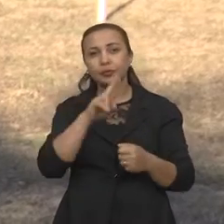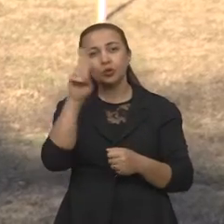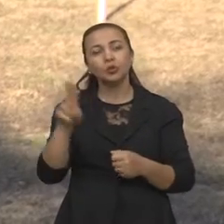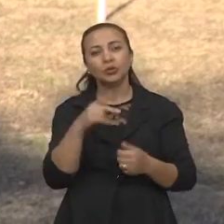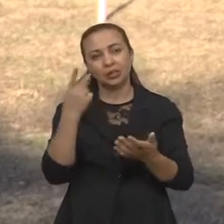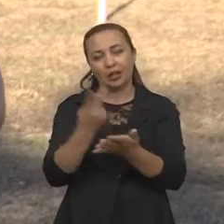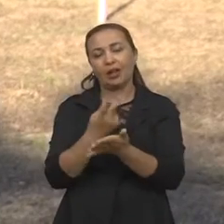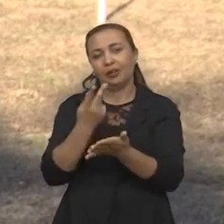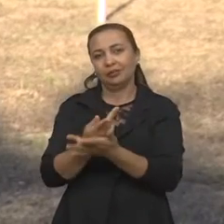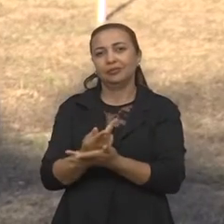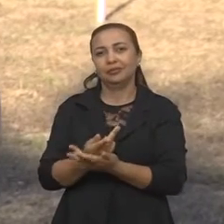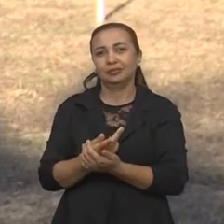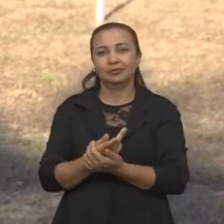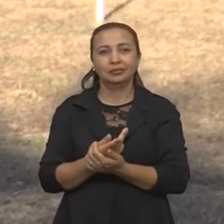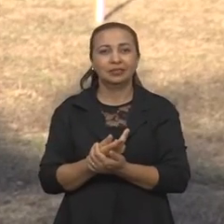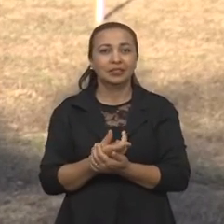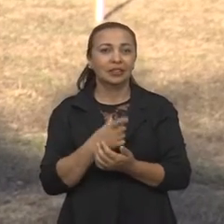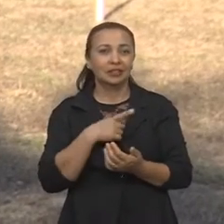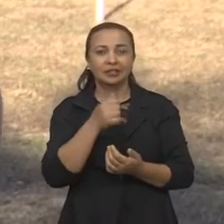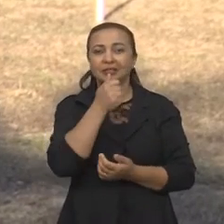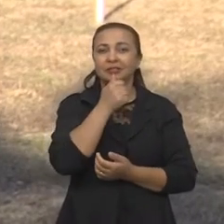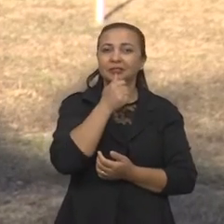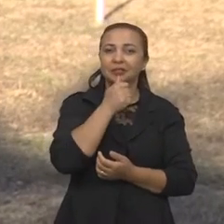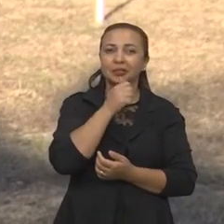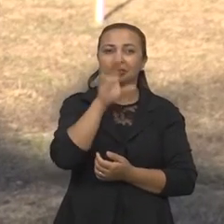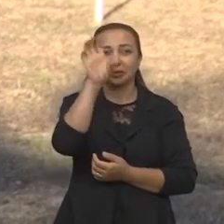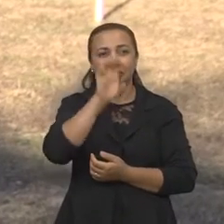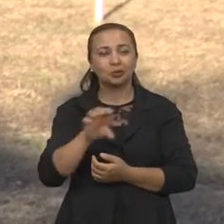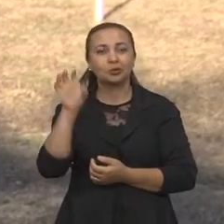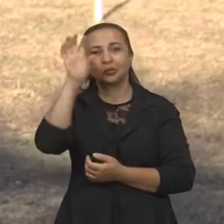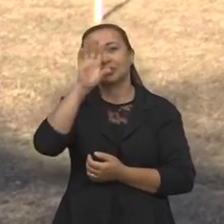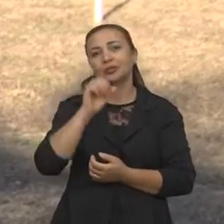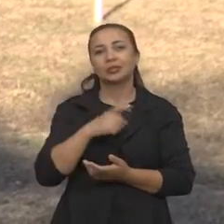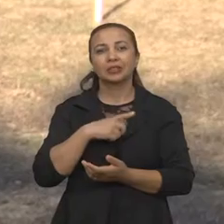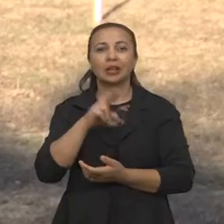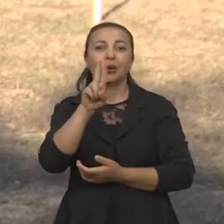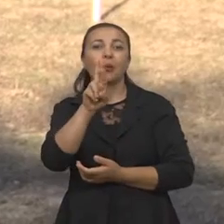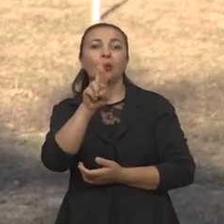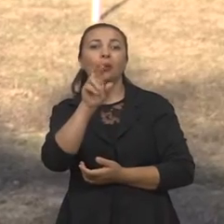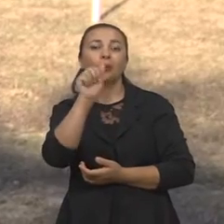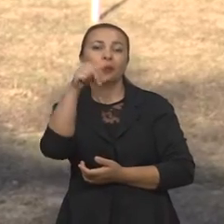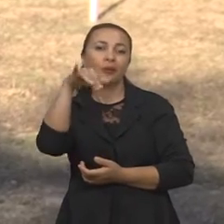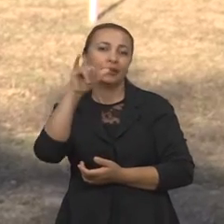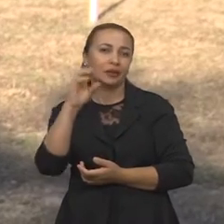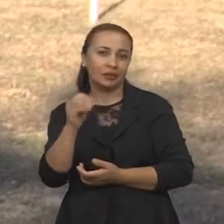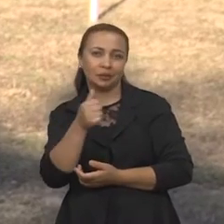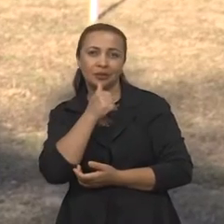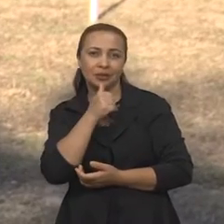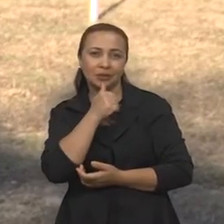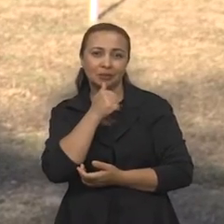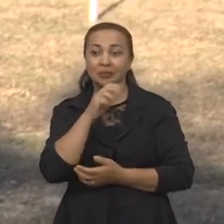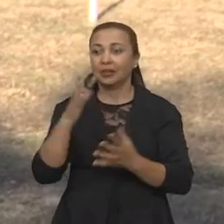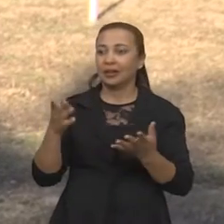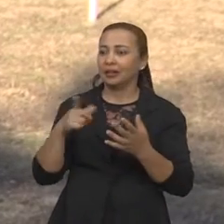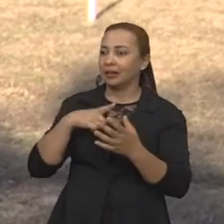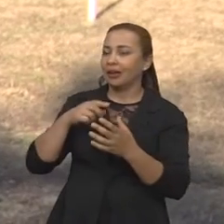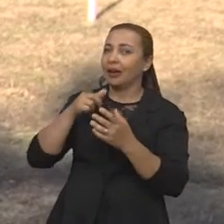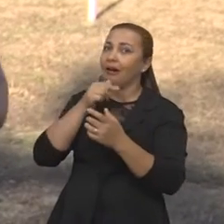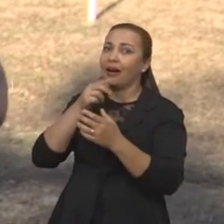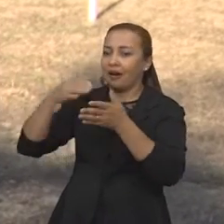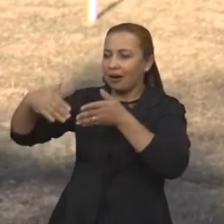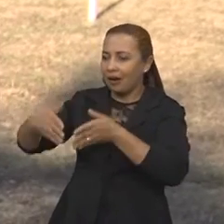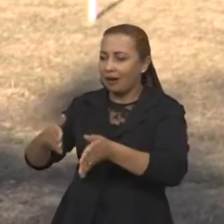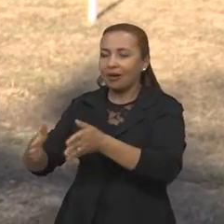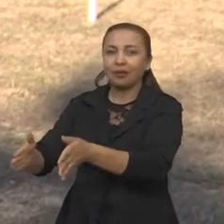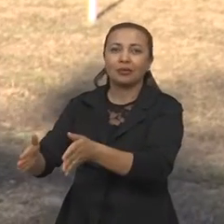pode estar usando de forma errada. Tem exemplo aí de regiões como tem de urânio, por exemplo. E de repente aquela água